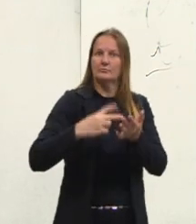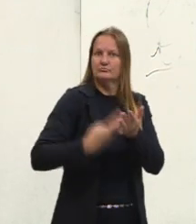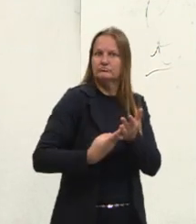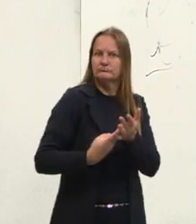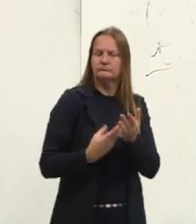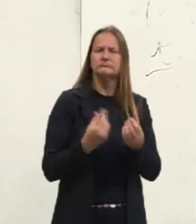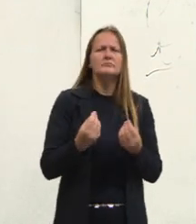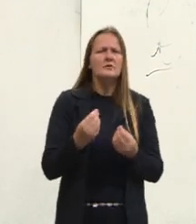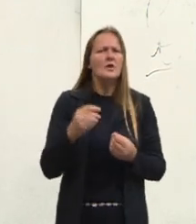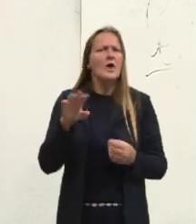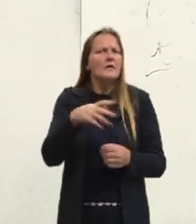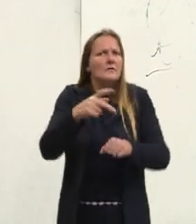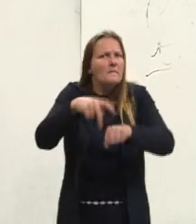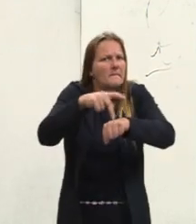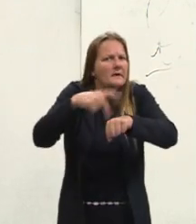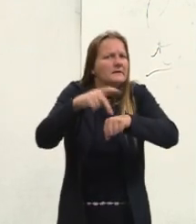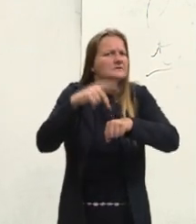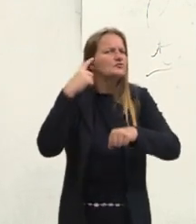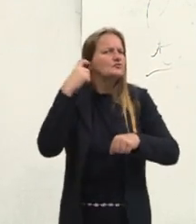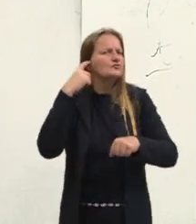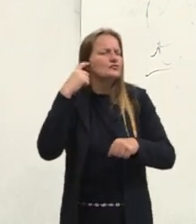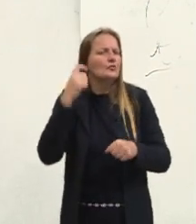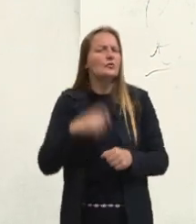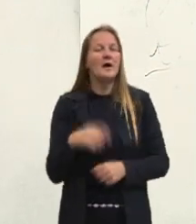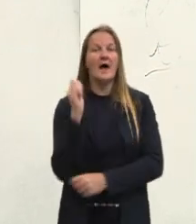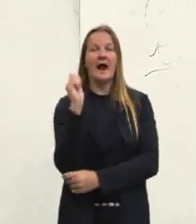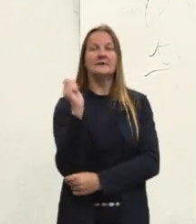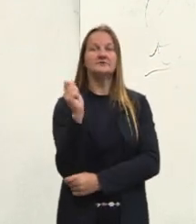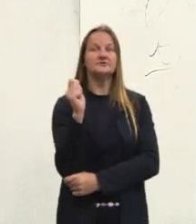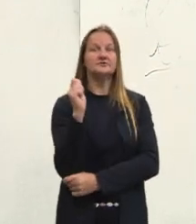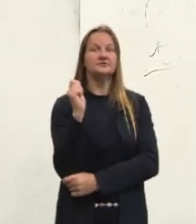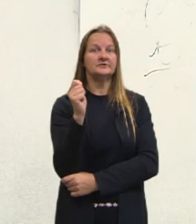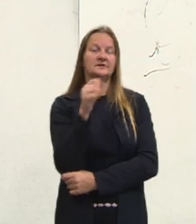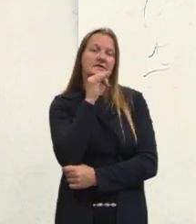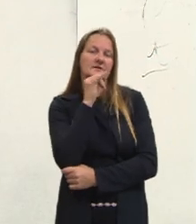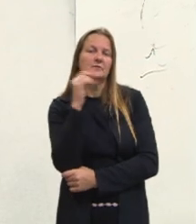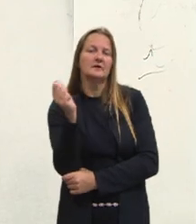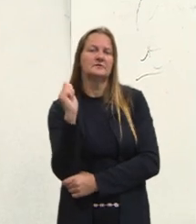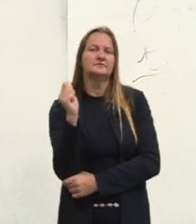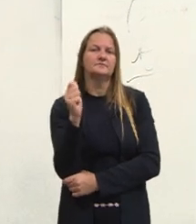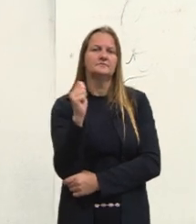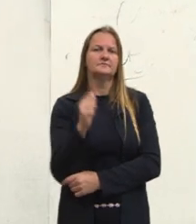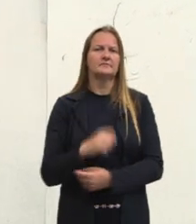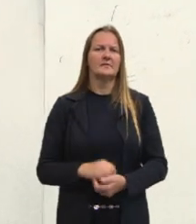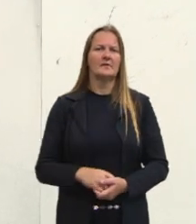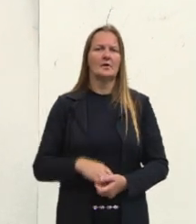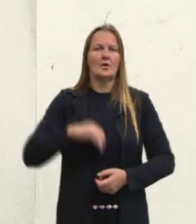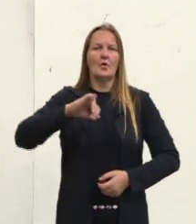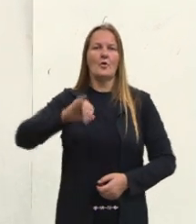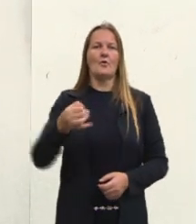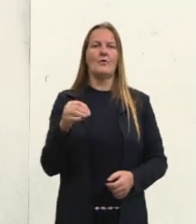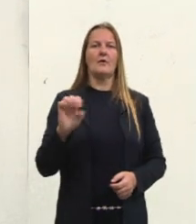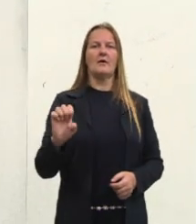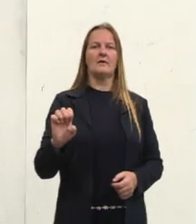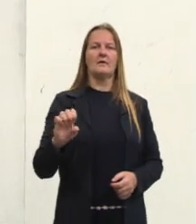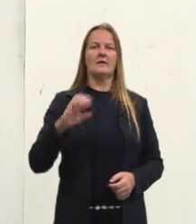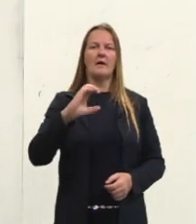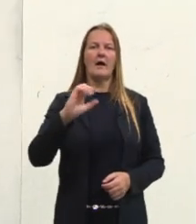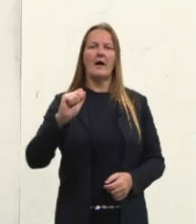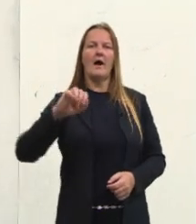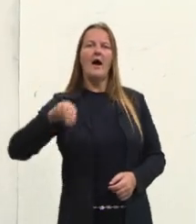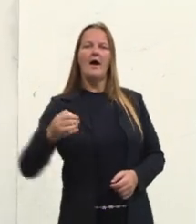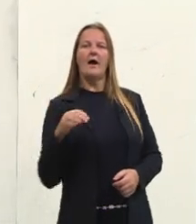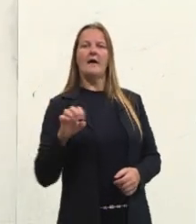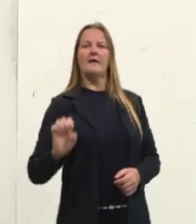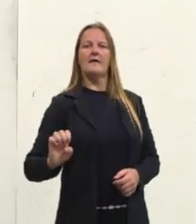um som diferente. Na Argentina, poderia ter o som de derrota, esse dígrafo, ou